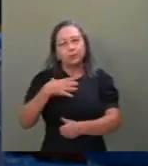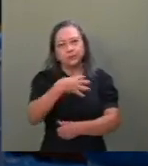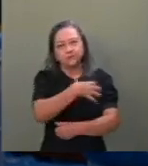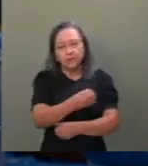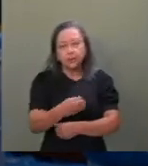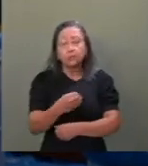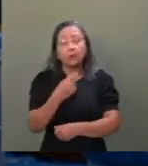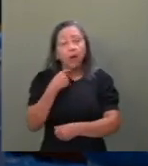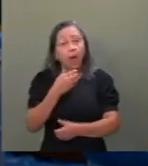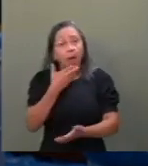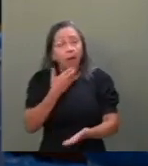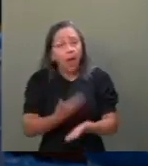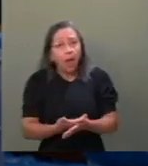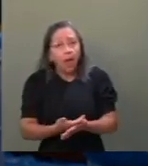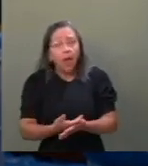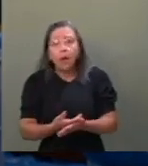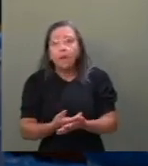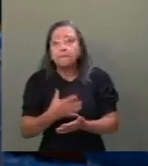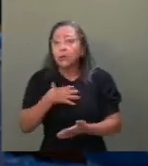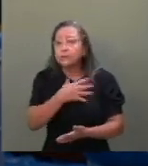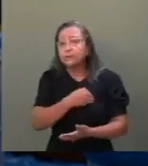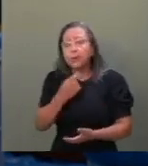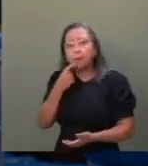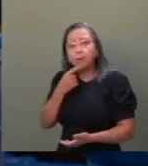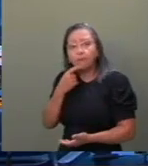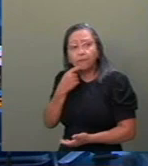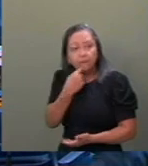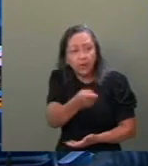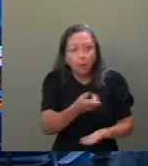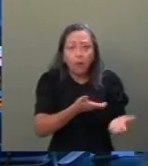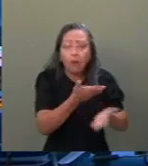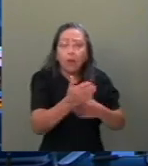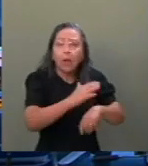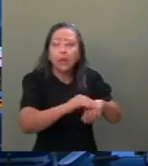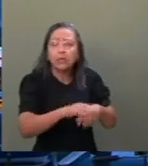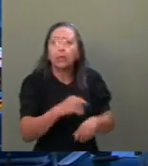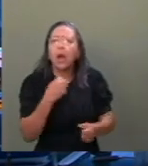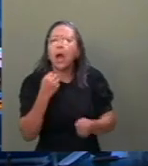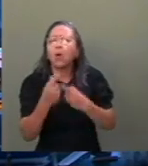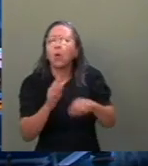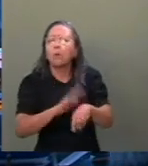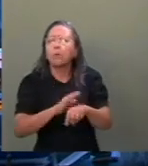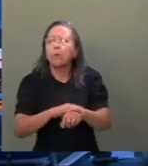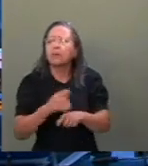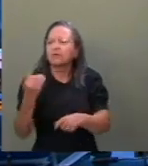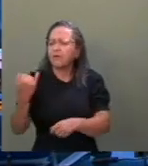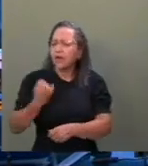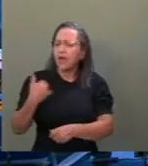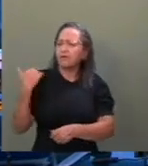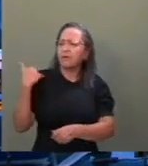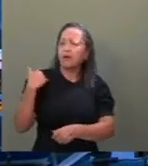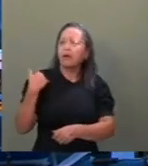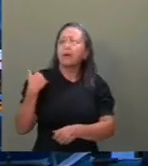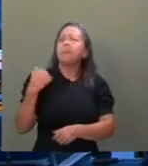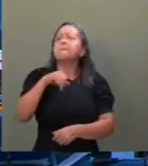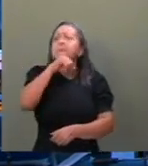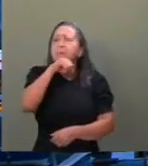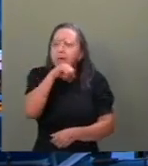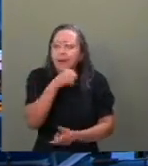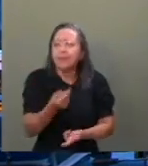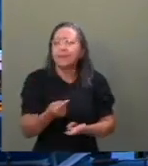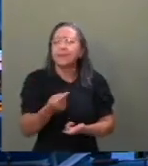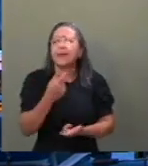impressionante o carinho deles com o Jean-Paul. Em alguns momentos, eles chegavam para mim, quando precisavam de alguma coisa, ele dizia, mãe,